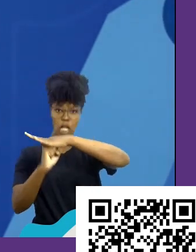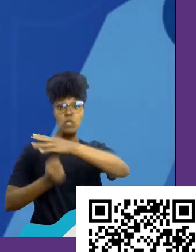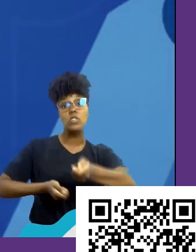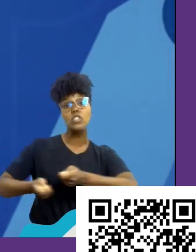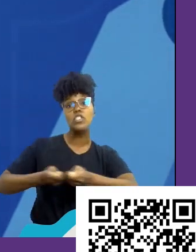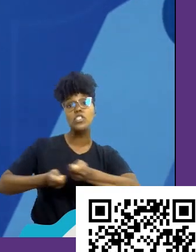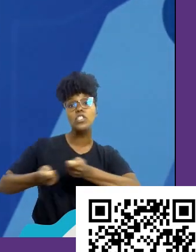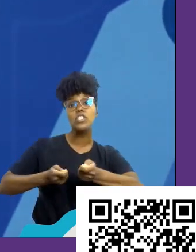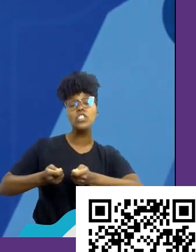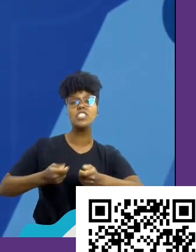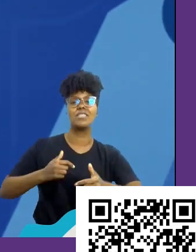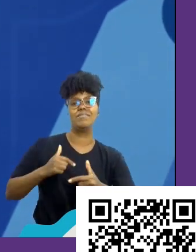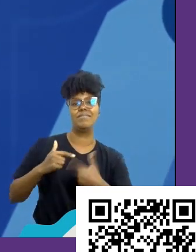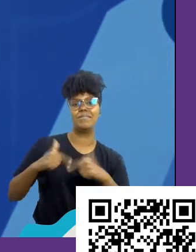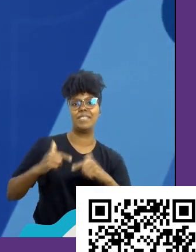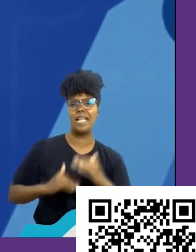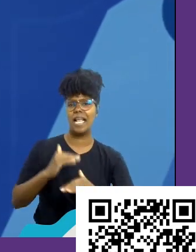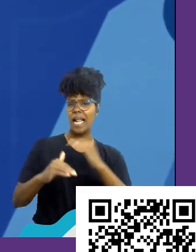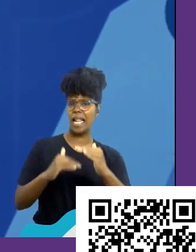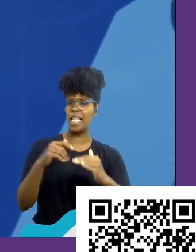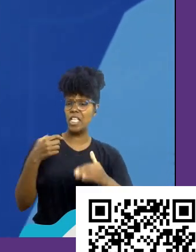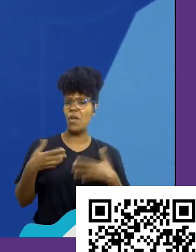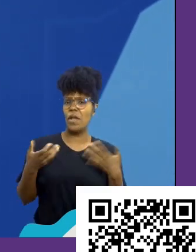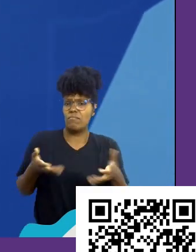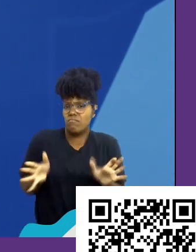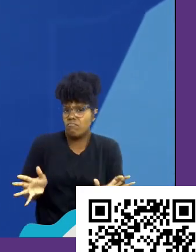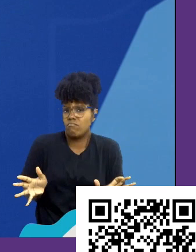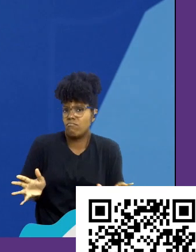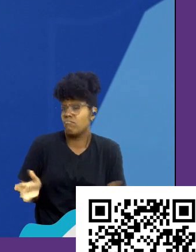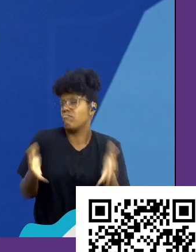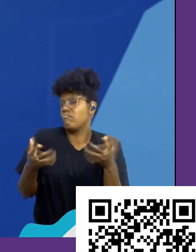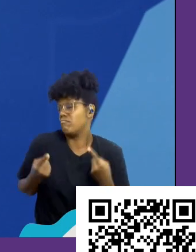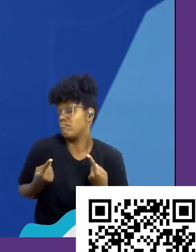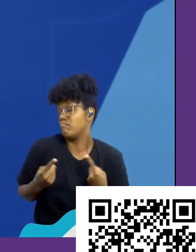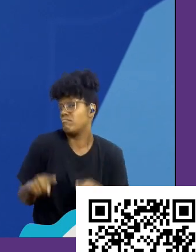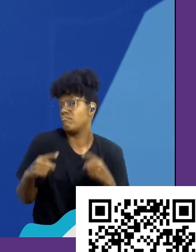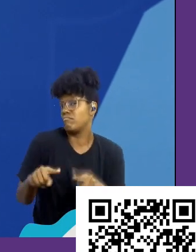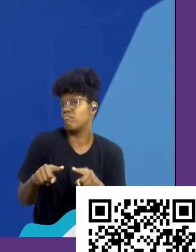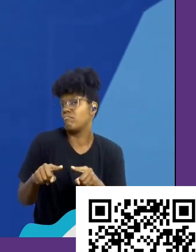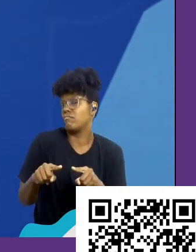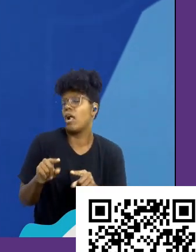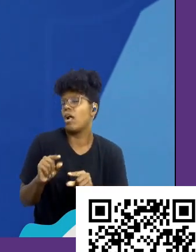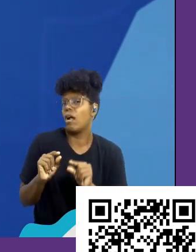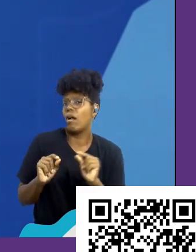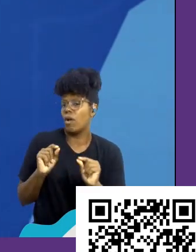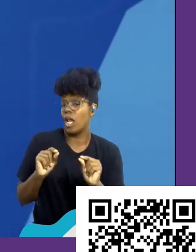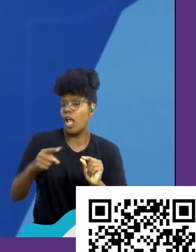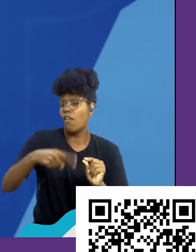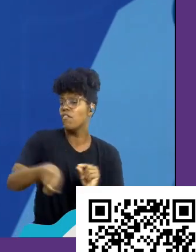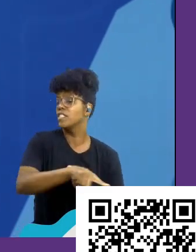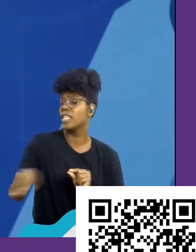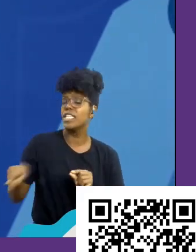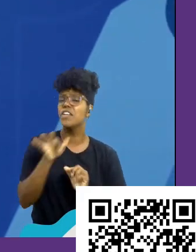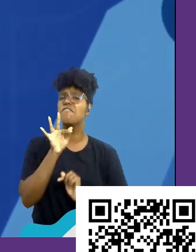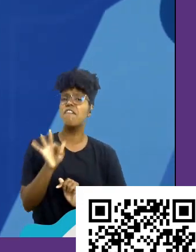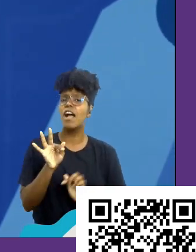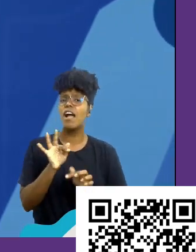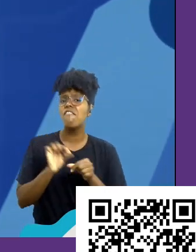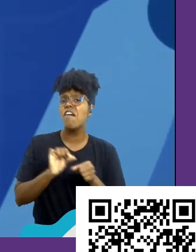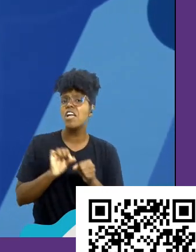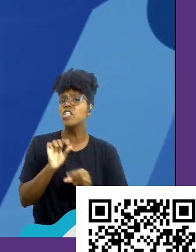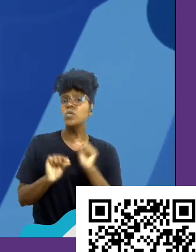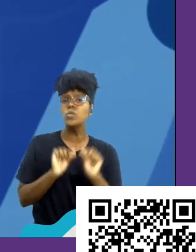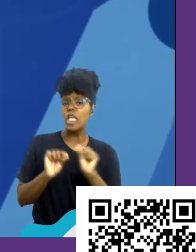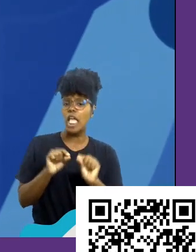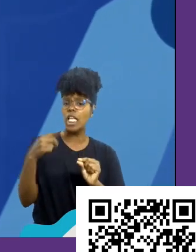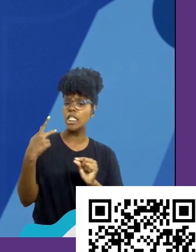para vocês aqui uma provocação do que vocês podem, o que a gente pode começar a fazer agora pela nossa carreira. Já me apresentaram muito bem, mas